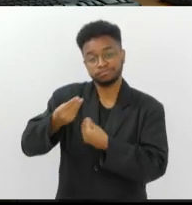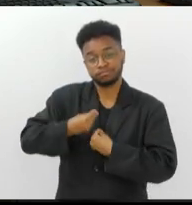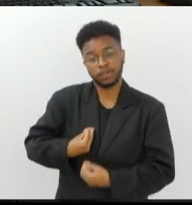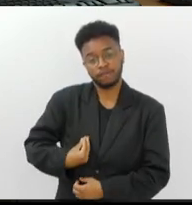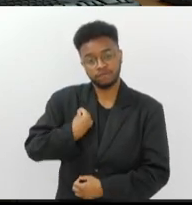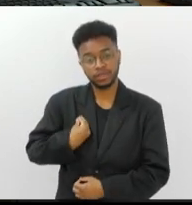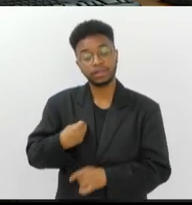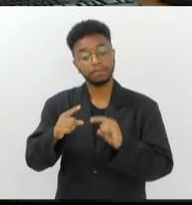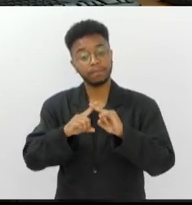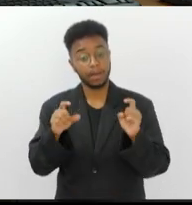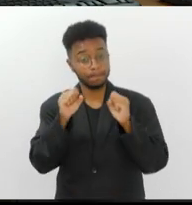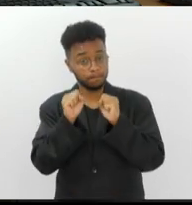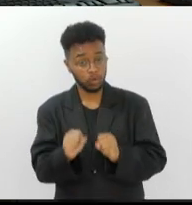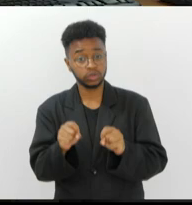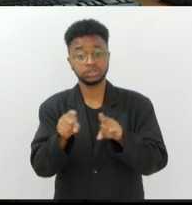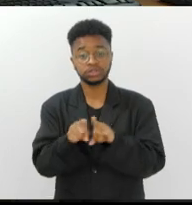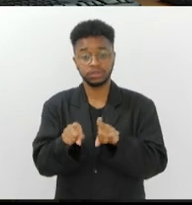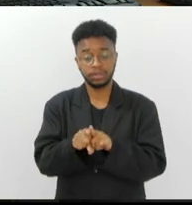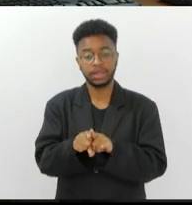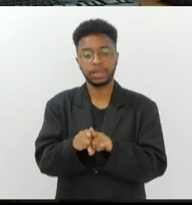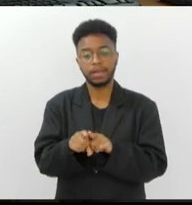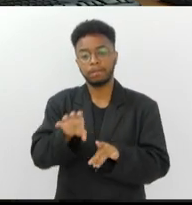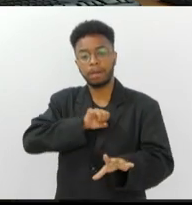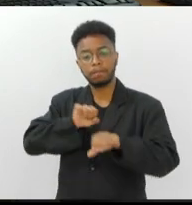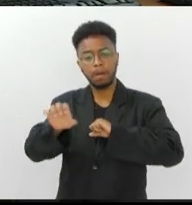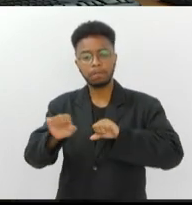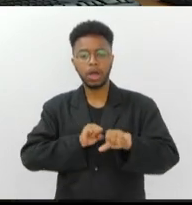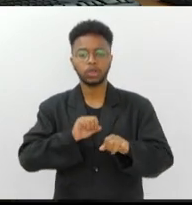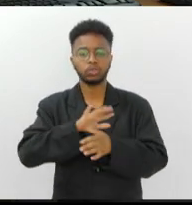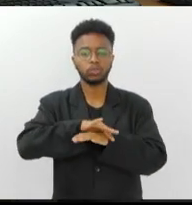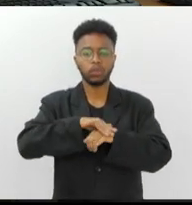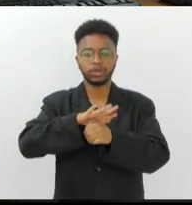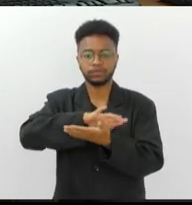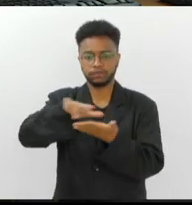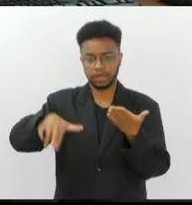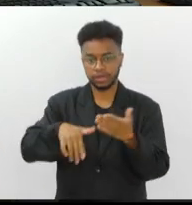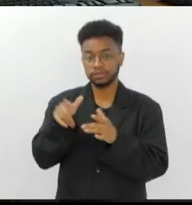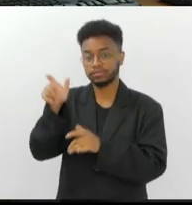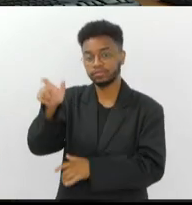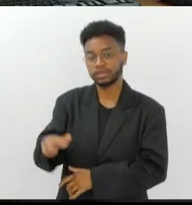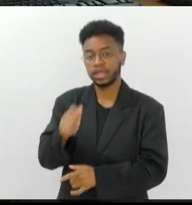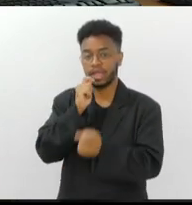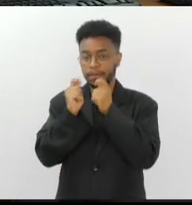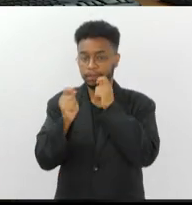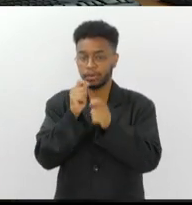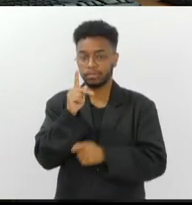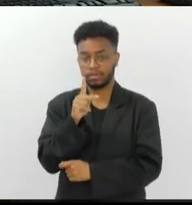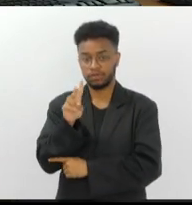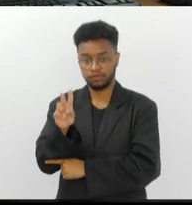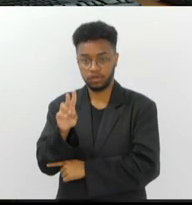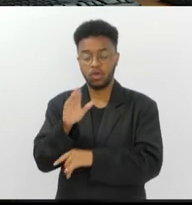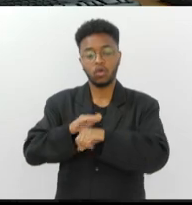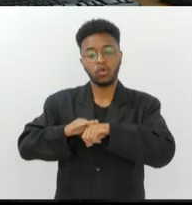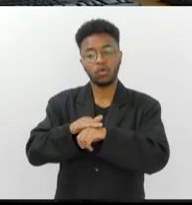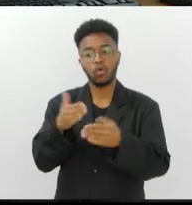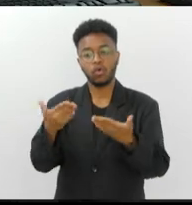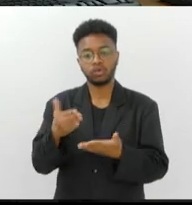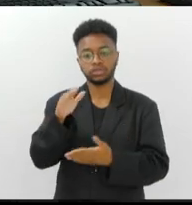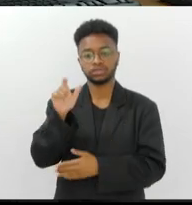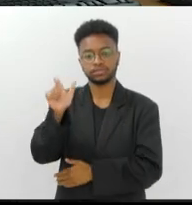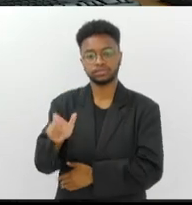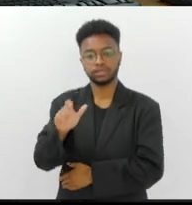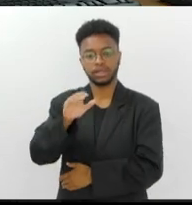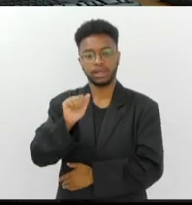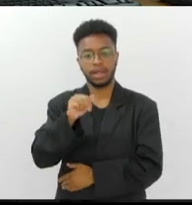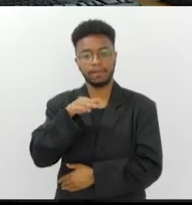também pode ser porta de entrada para várias doenças. O repórter Paulo Vitor Viviani vai conversar com a Camila Lourenzin